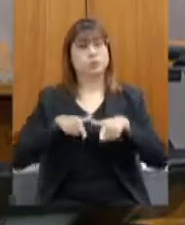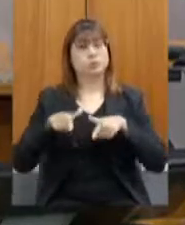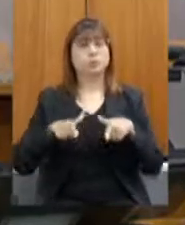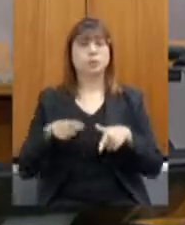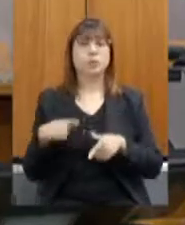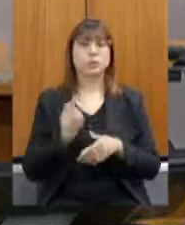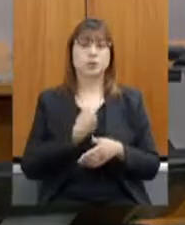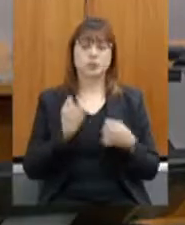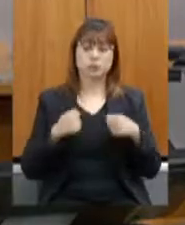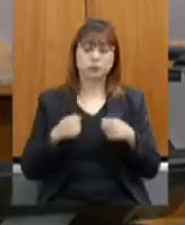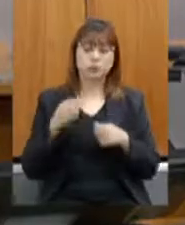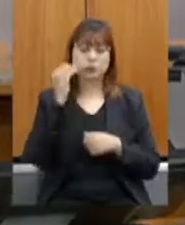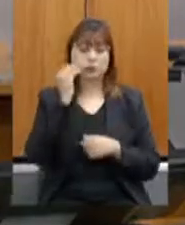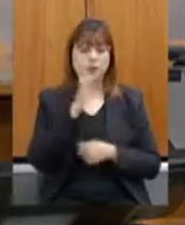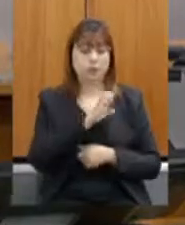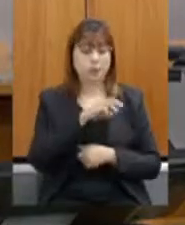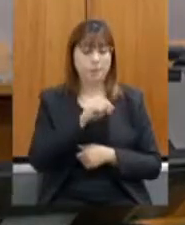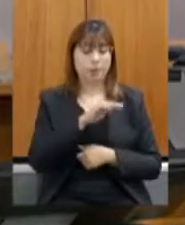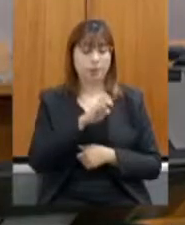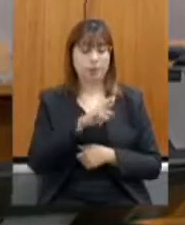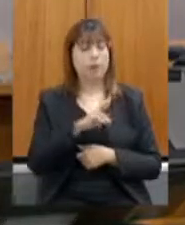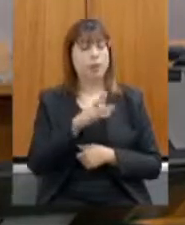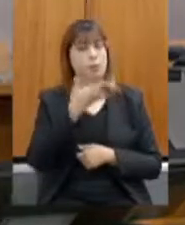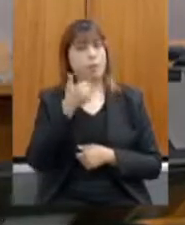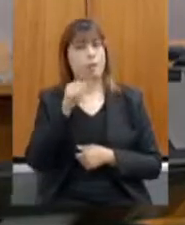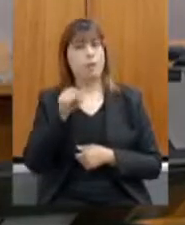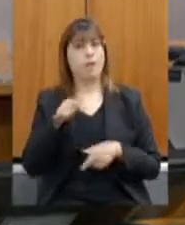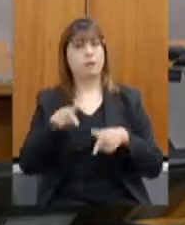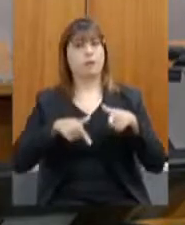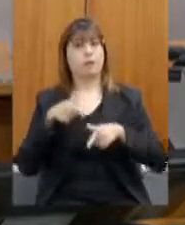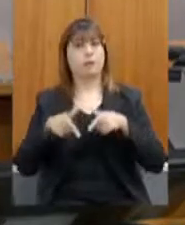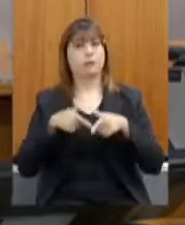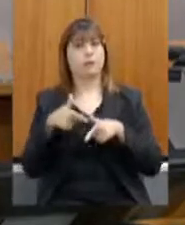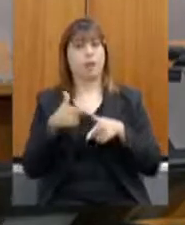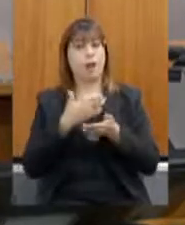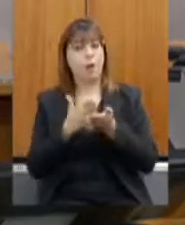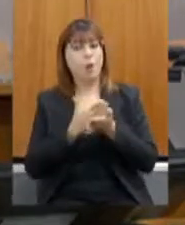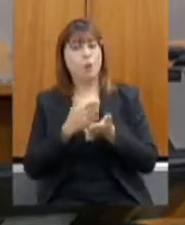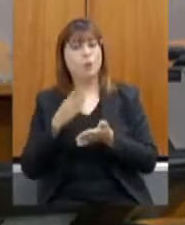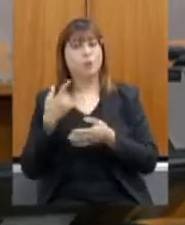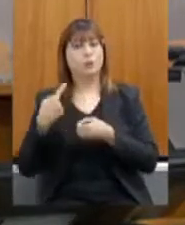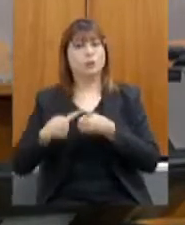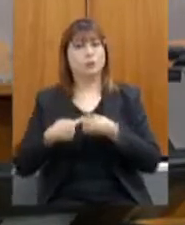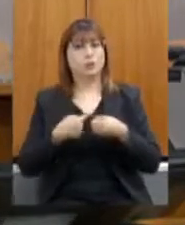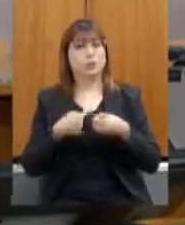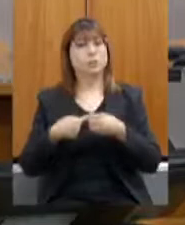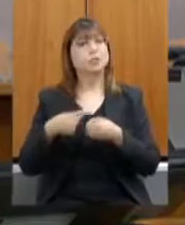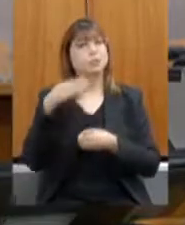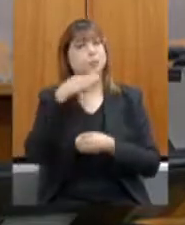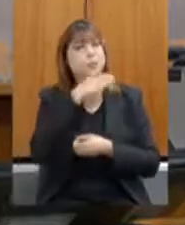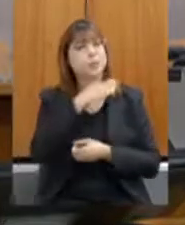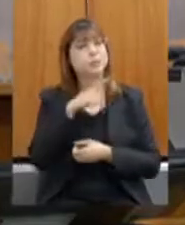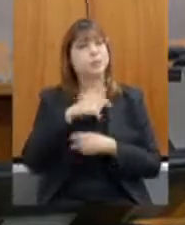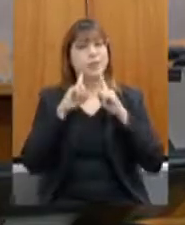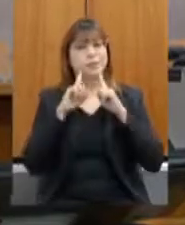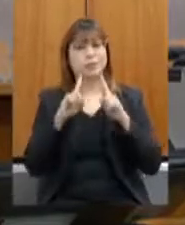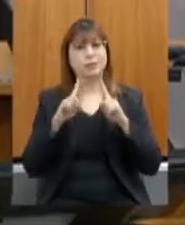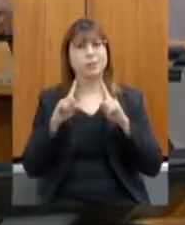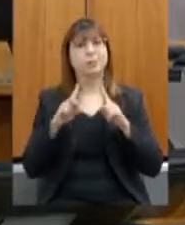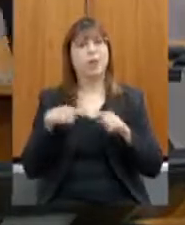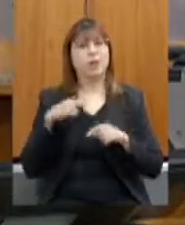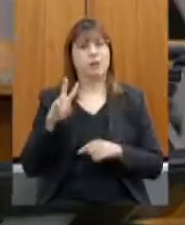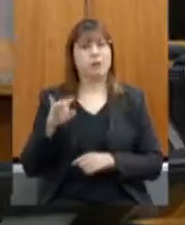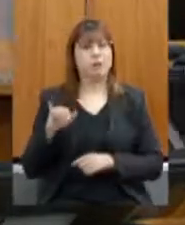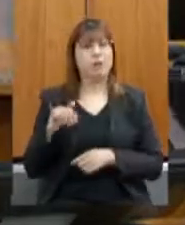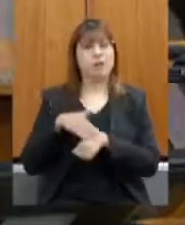que EMATER faça melhor o seu trabalho. Em alguns municípios a gente tem ouvido algumas reclamações, ainda vou conversar isso com o Gustavo, não